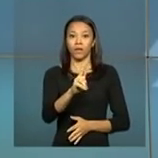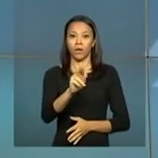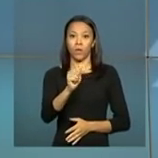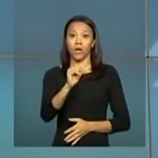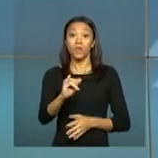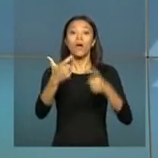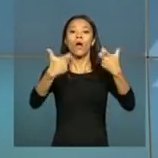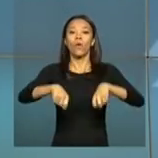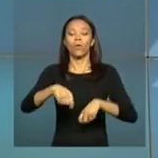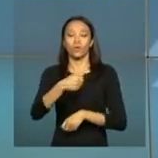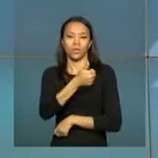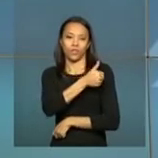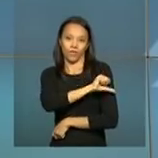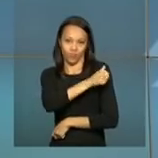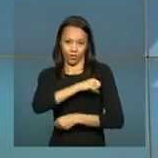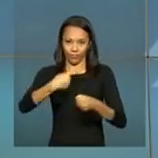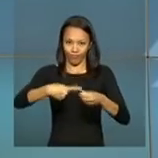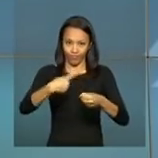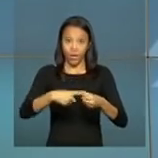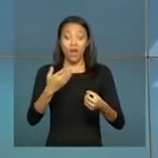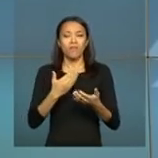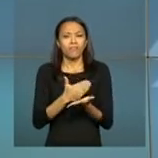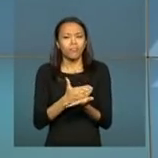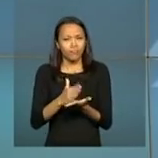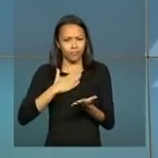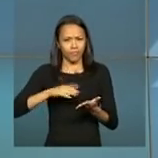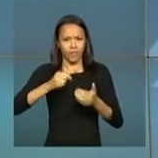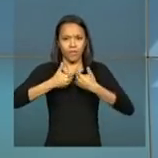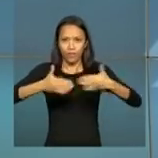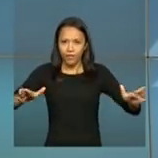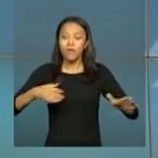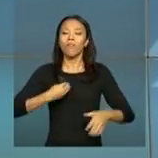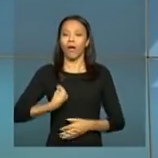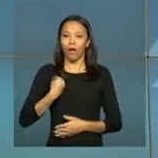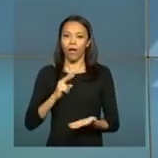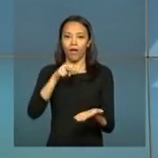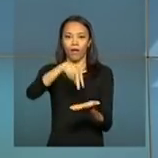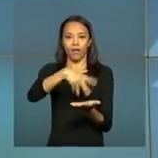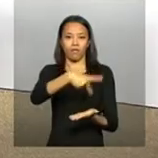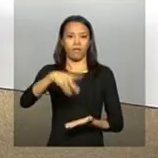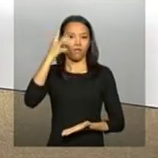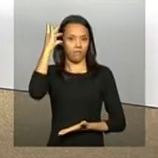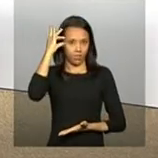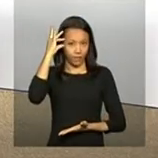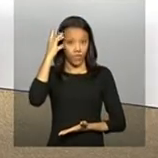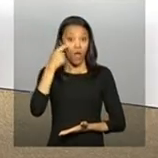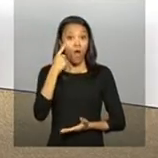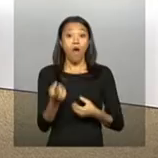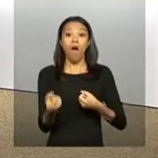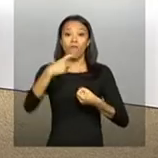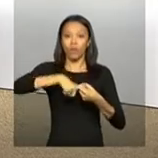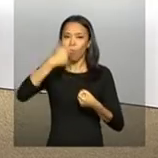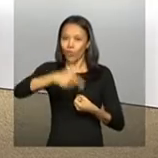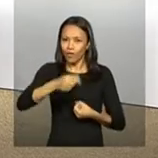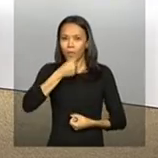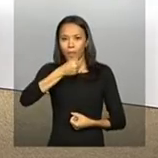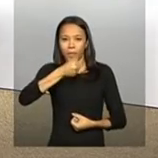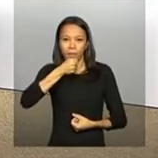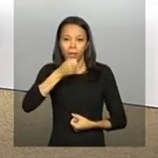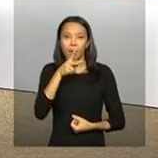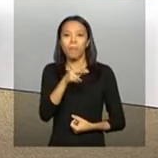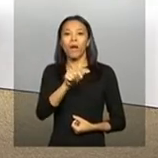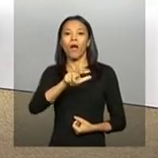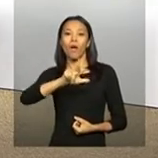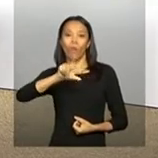de Janeiro. A cerimônia começa daqui a pouco e terá a presença da presidenta Dilma Rousseff. Vamos voltar a conversar com o repórter